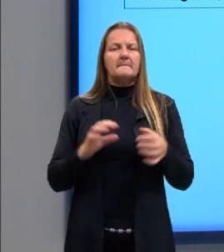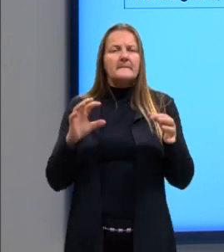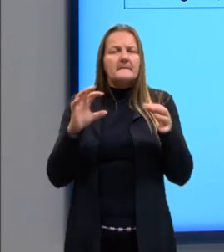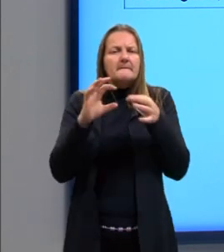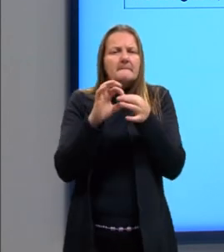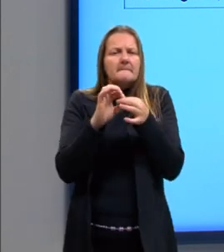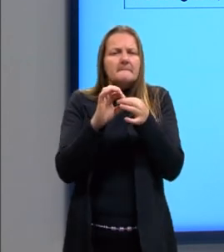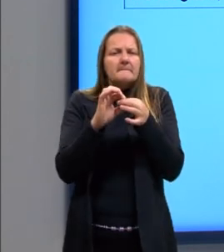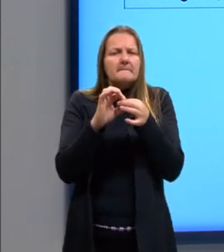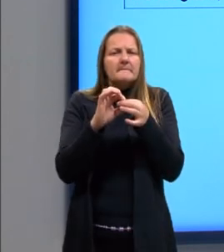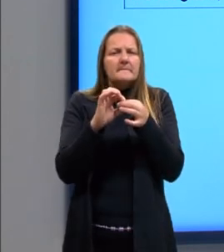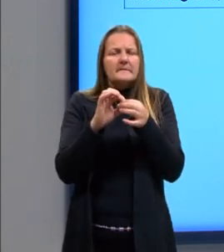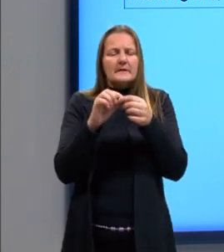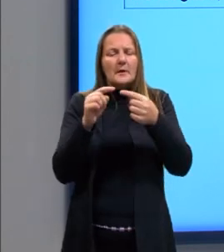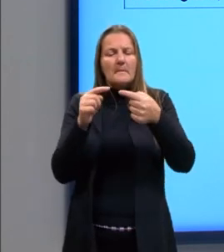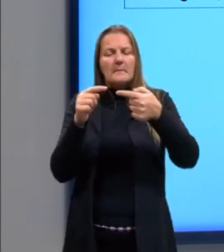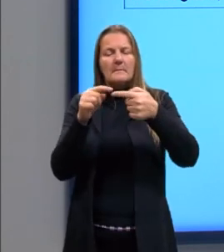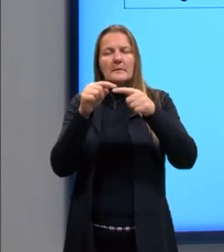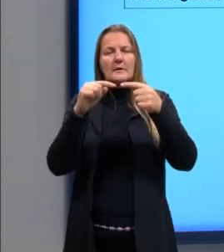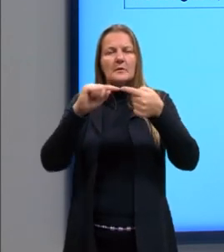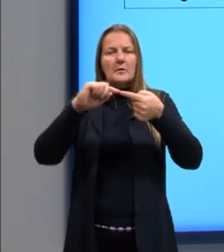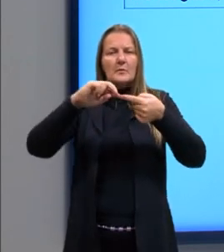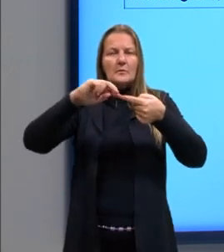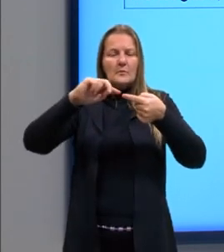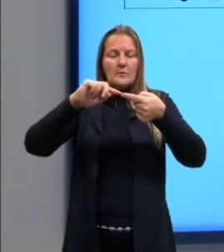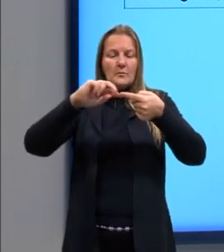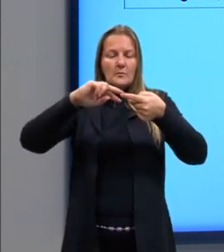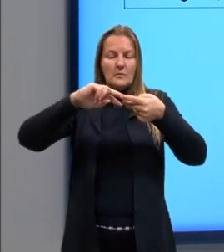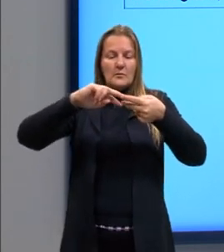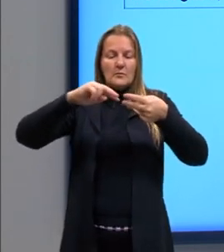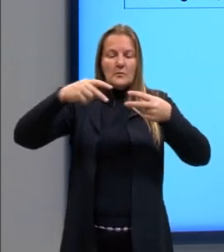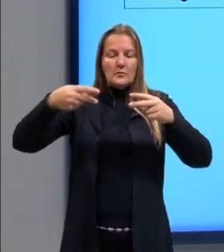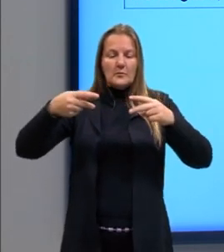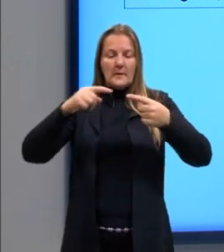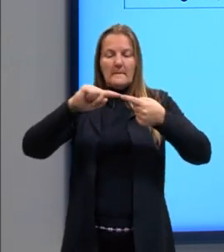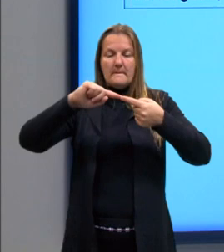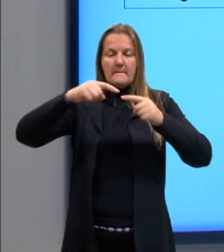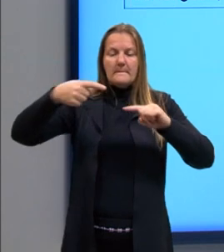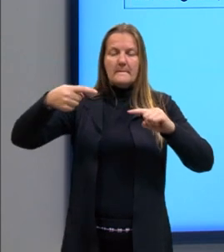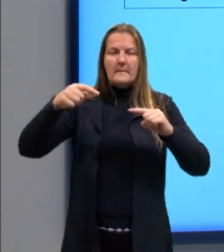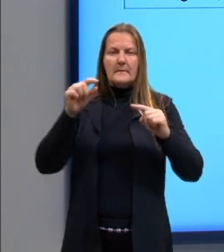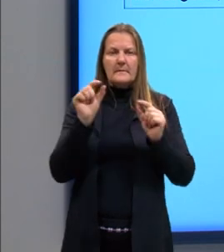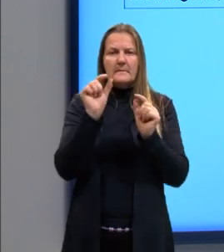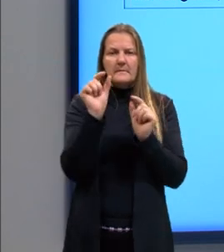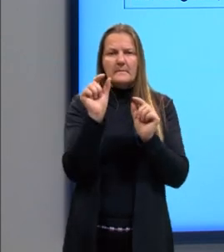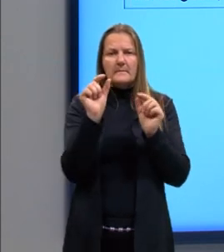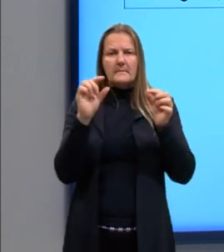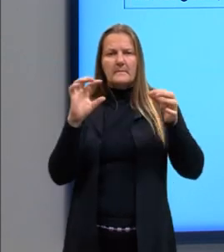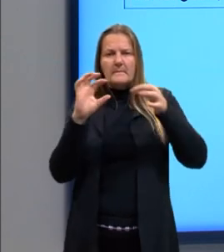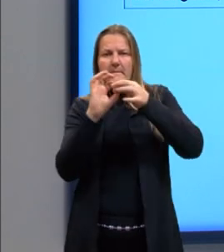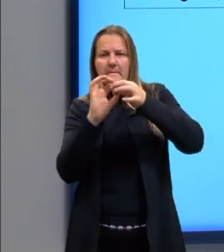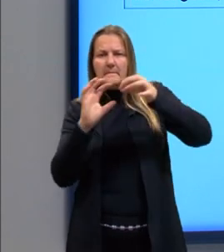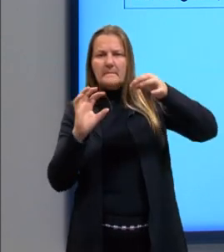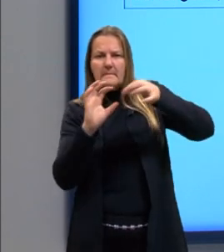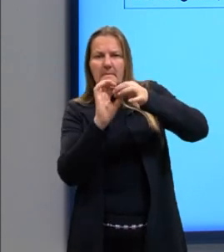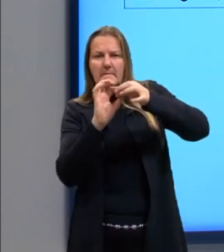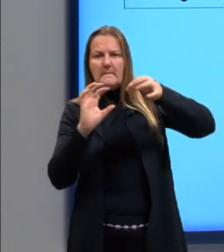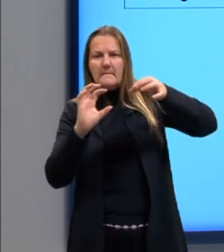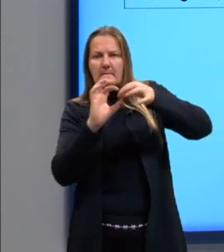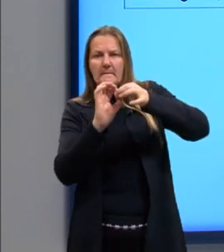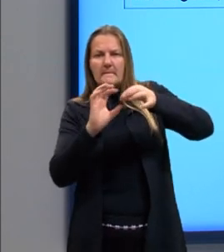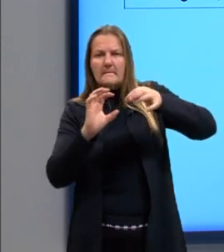à extremidade de um gene, mantendo a sequência dos nucleotídeos, das letrinhas.